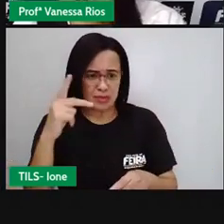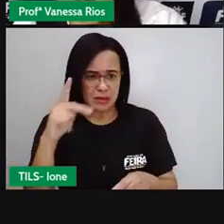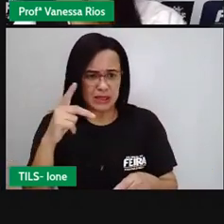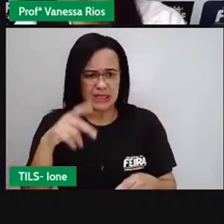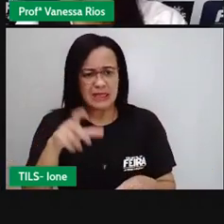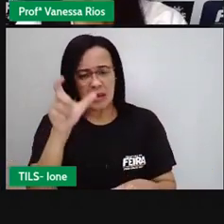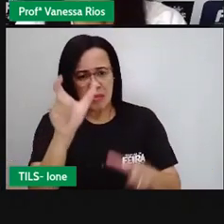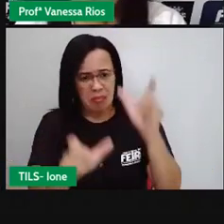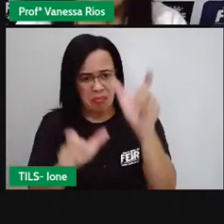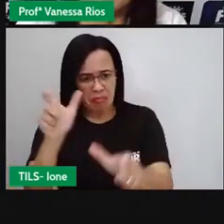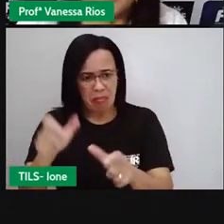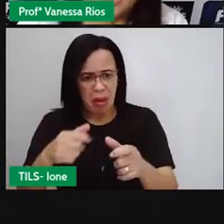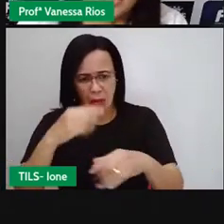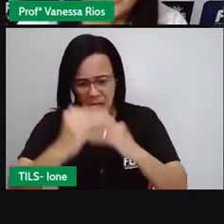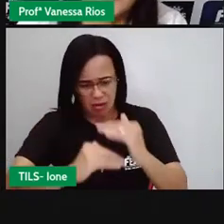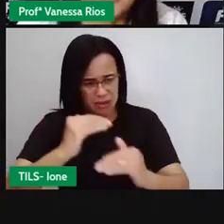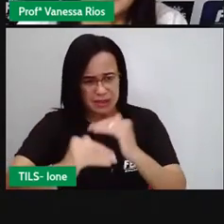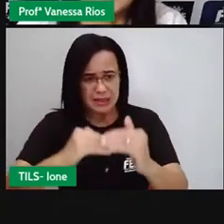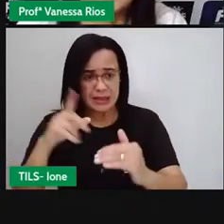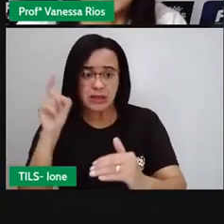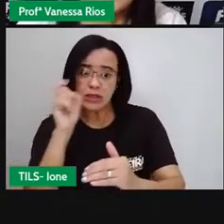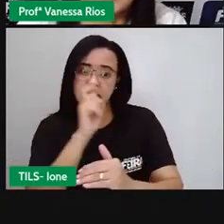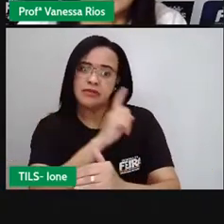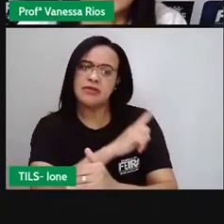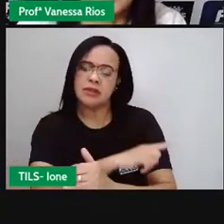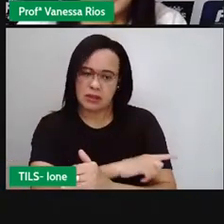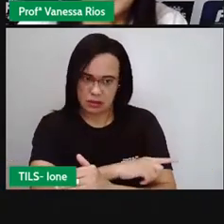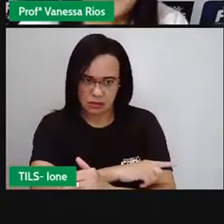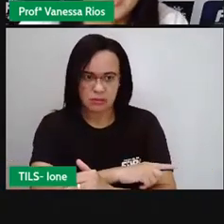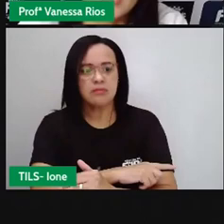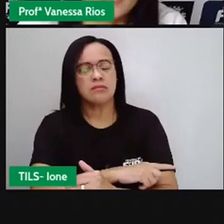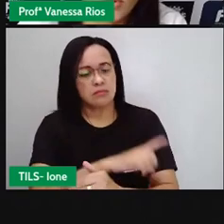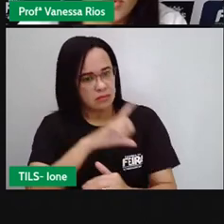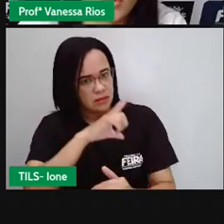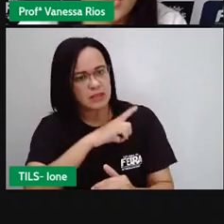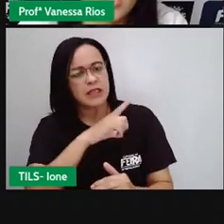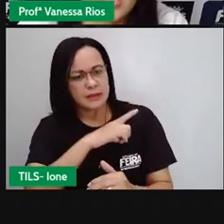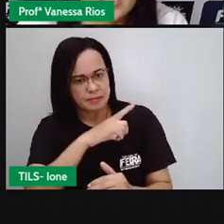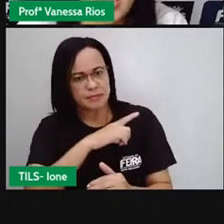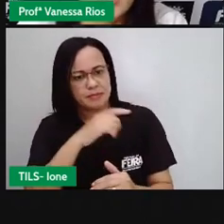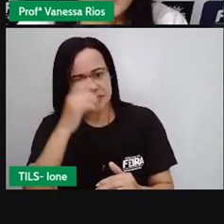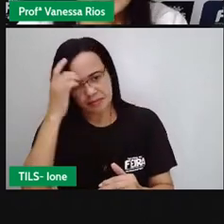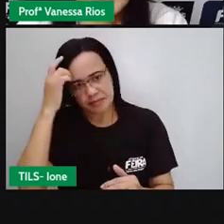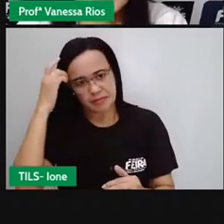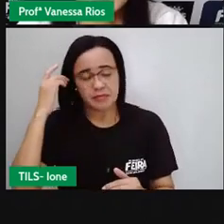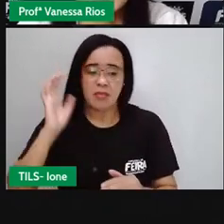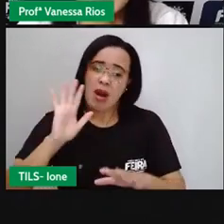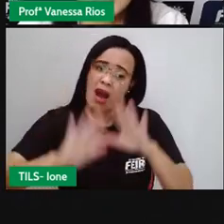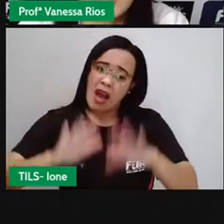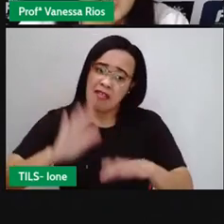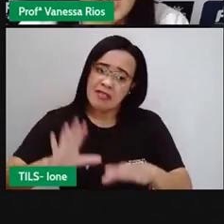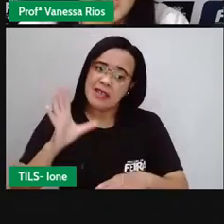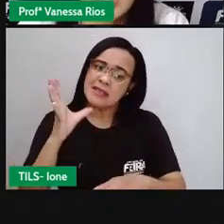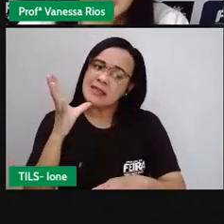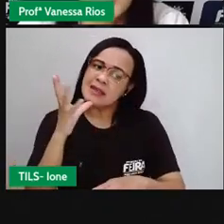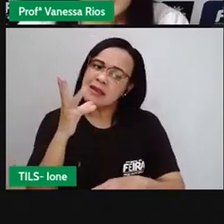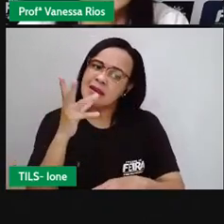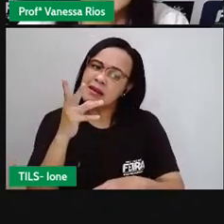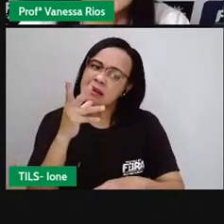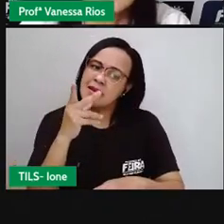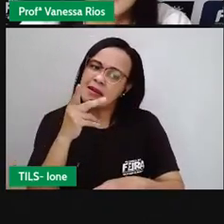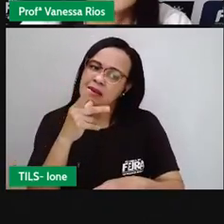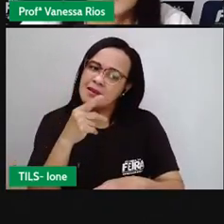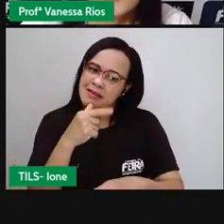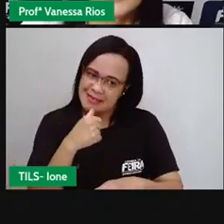mais rápido, e no outro pode fazer esse processo durar mais um pouco. E aí, quando esse processo, né? Não